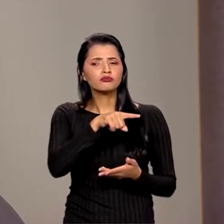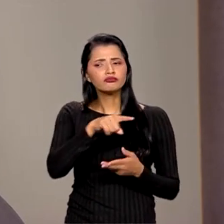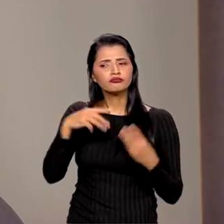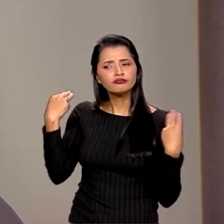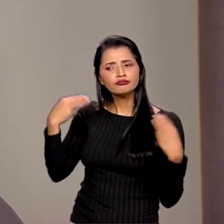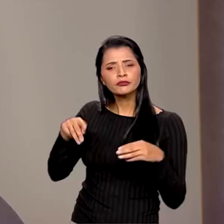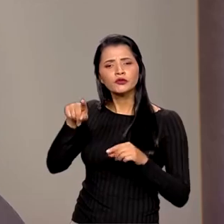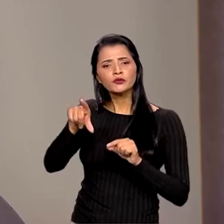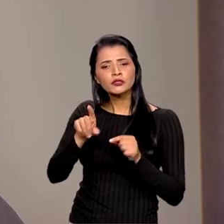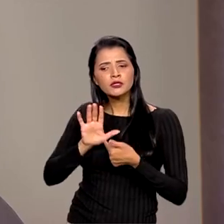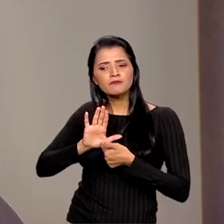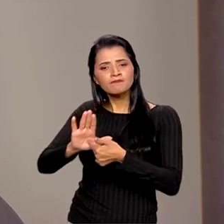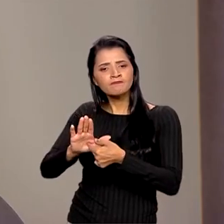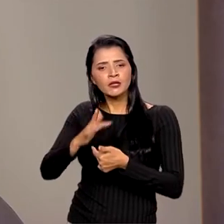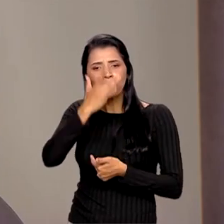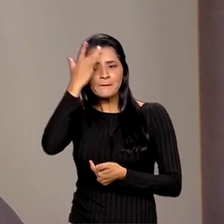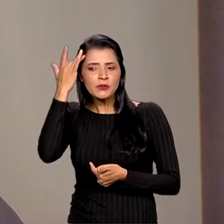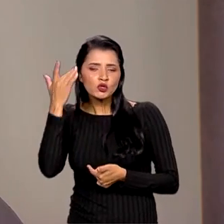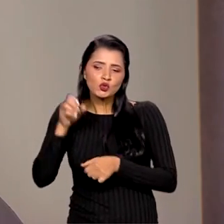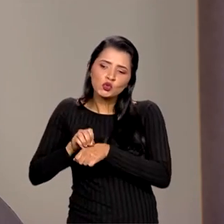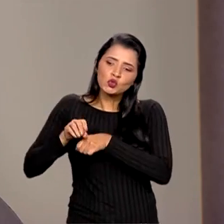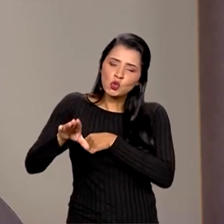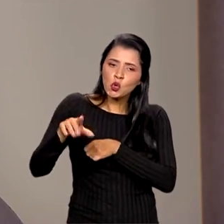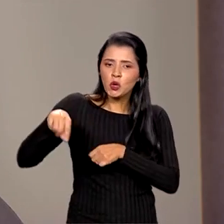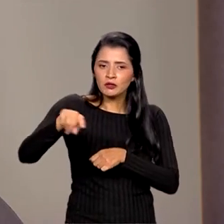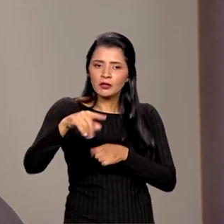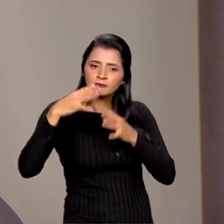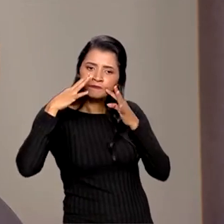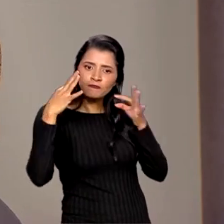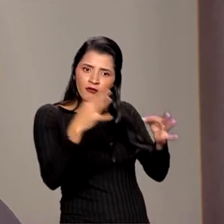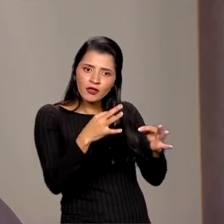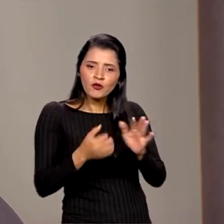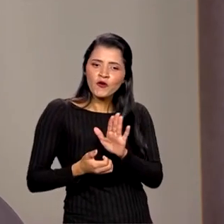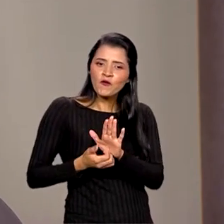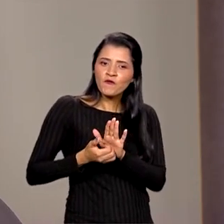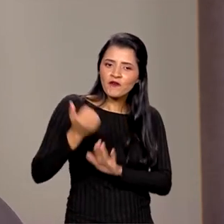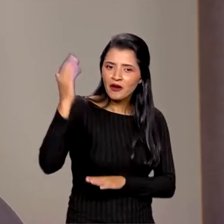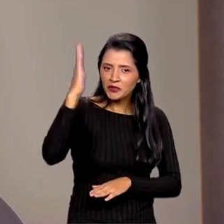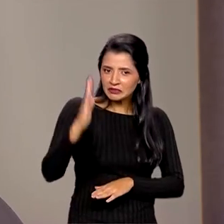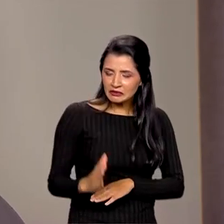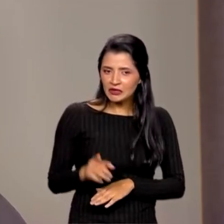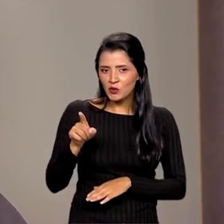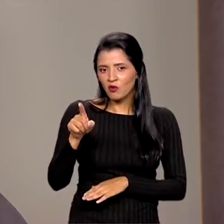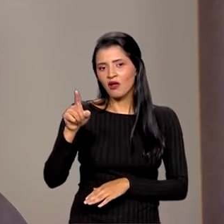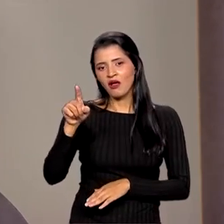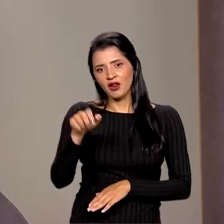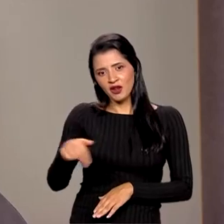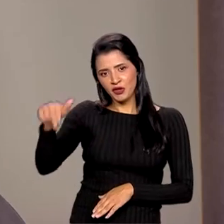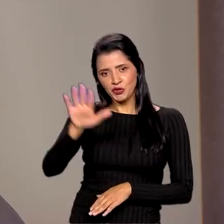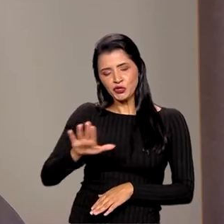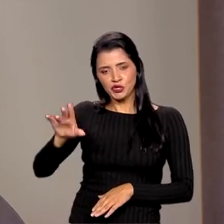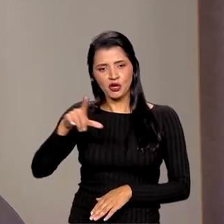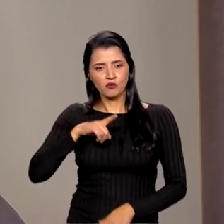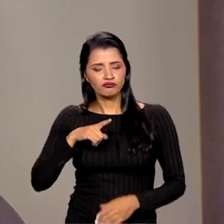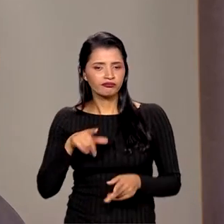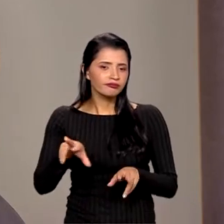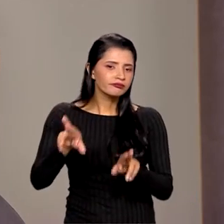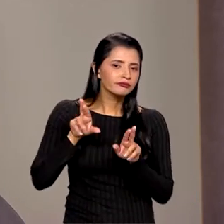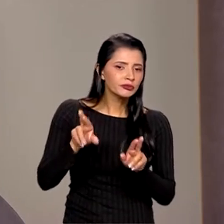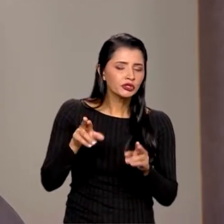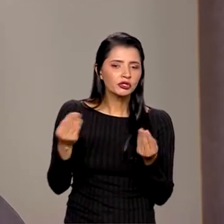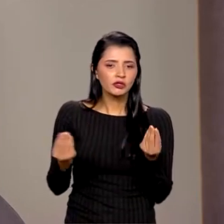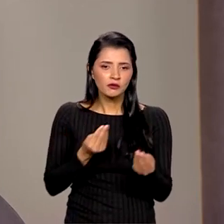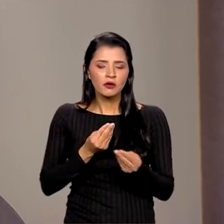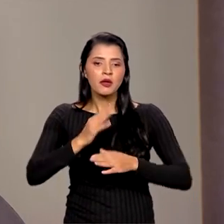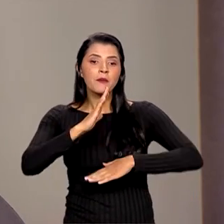deixa para os telespectadores, para quem está aí nos assistindo, e esses milhões de brasileiros contemplados aí na região, sobre as perspectivas, então,